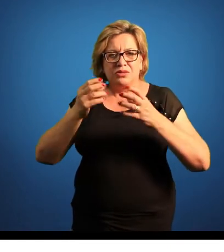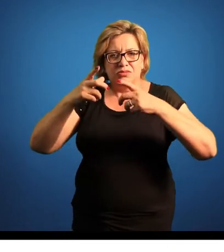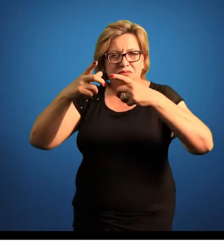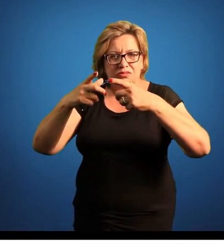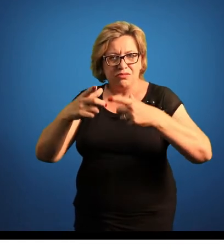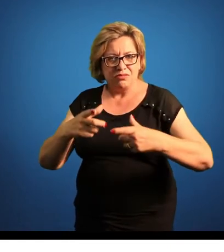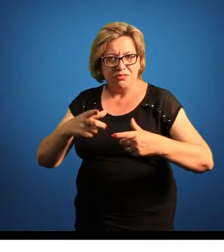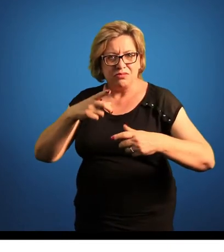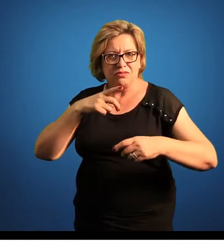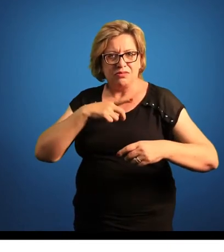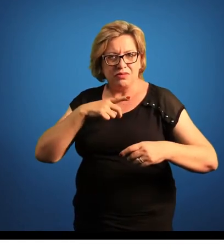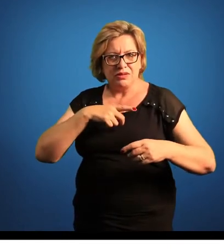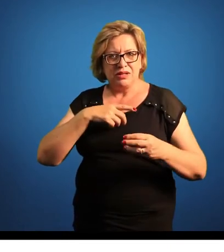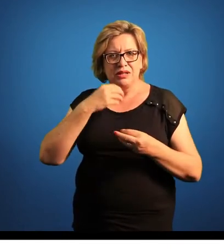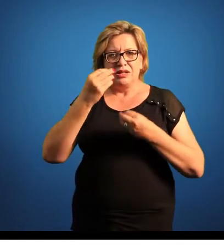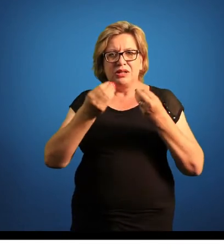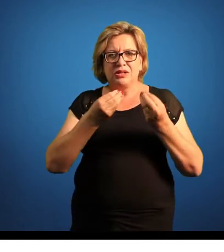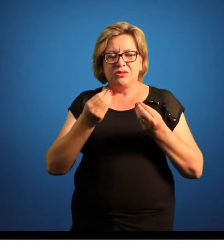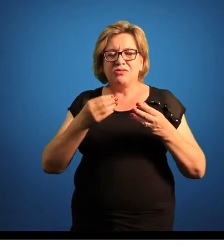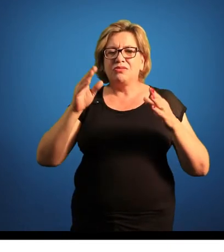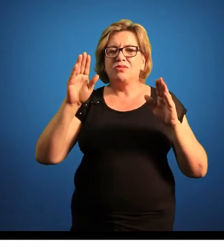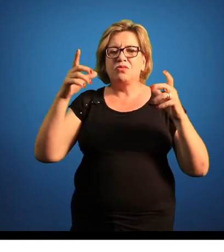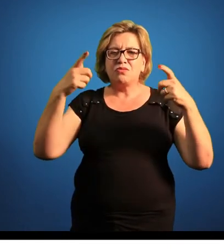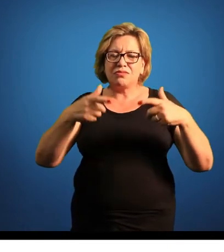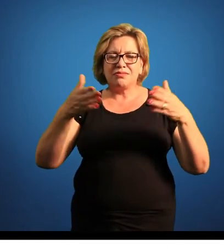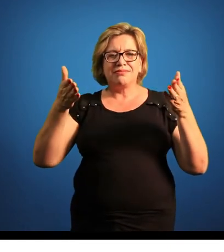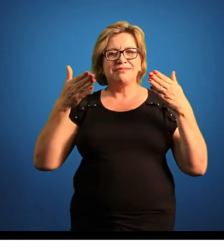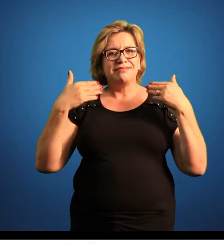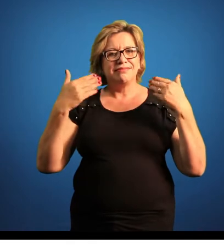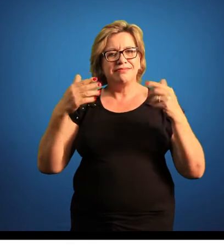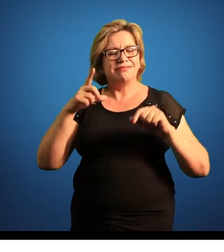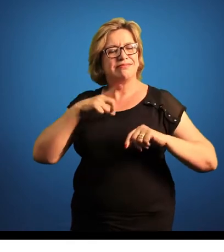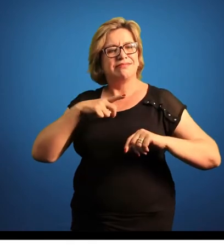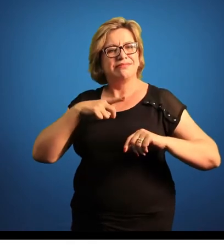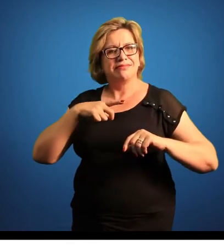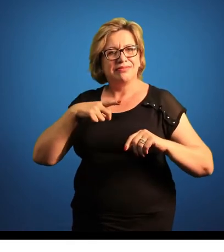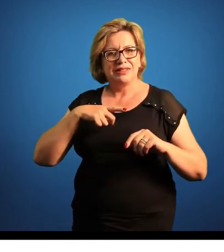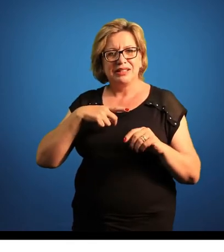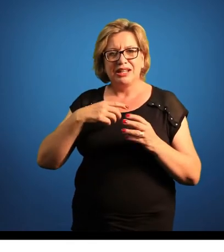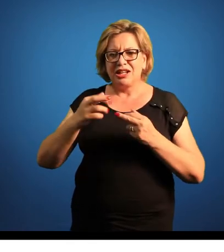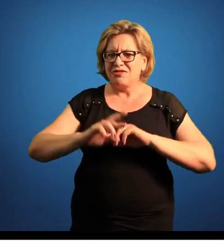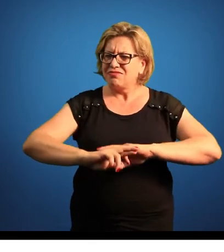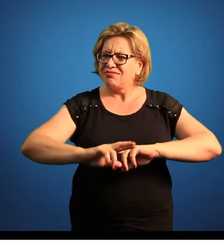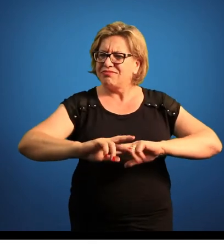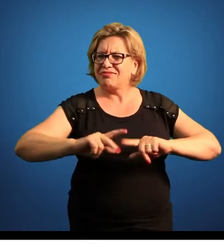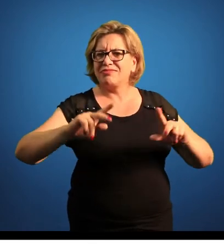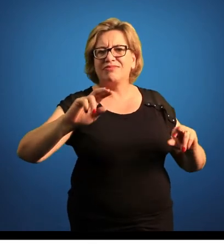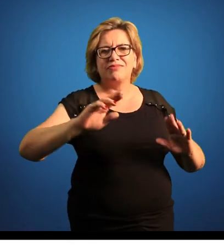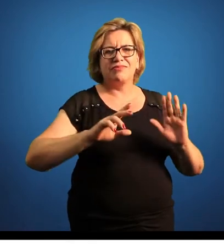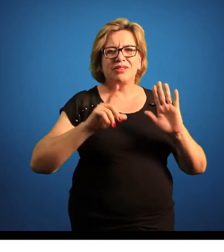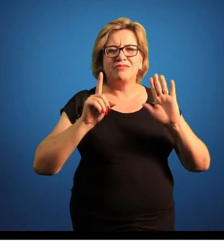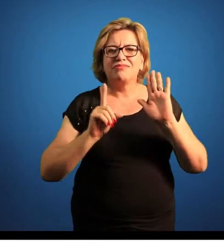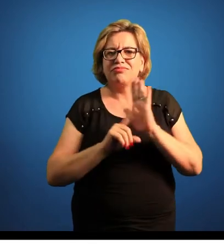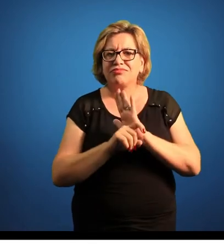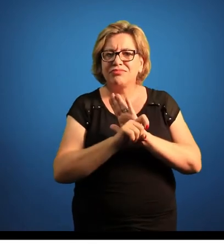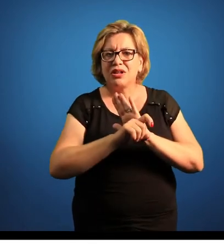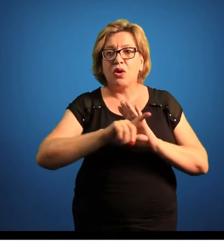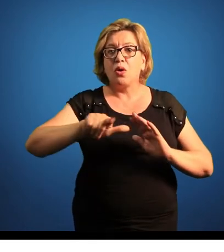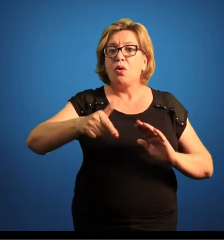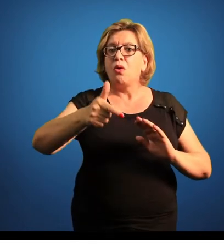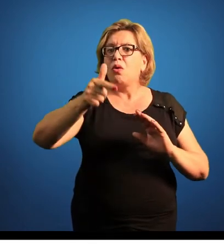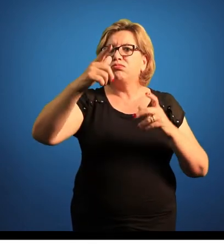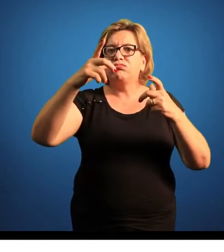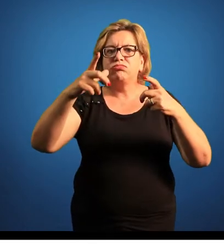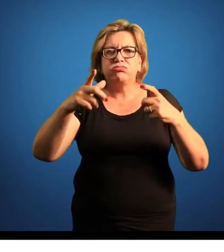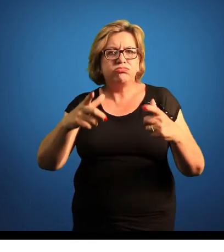ocorre o mundo, eles ocorrem principalmente em ambientes tropicais e são os ambientes mais biodiversos do mundo. Em nenhum outro lugar do planeta